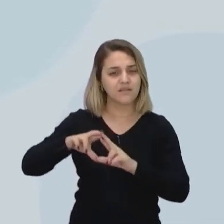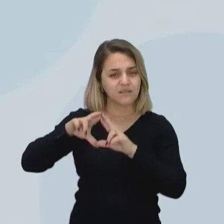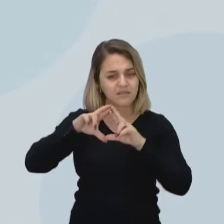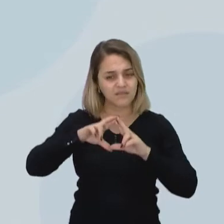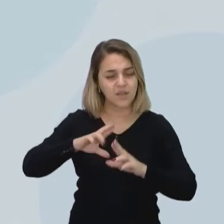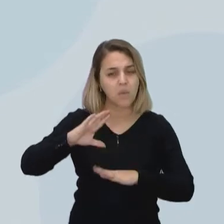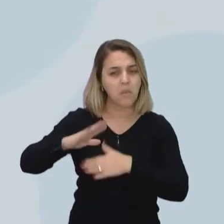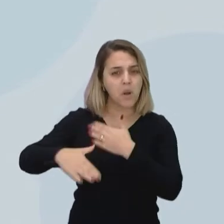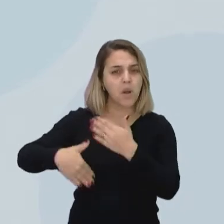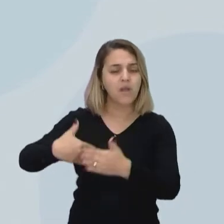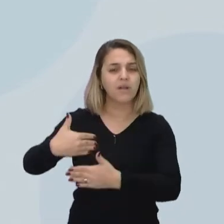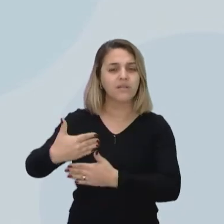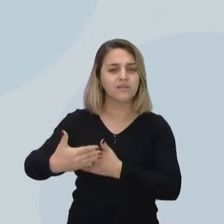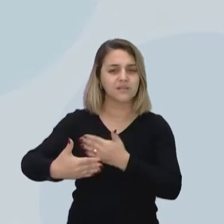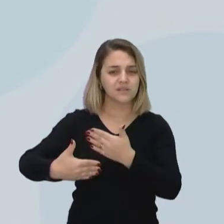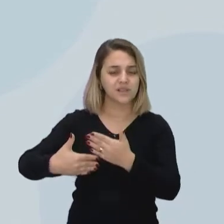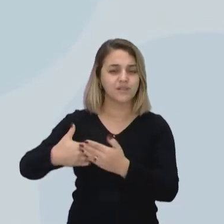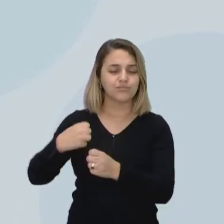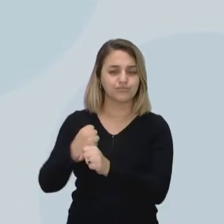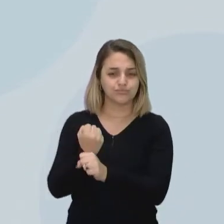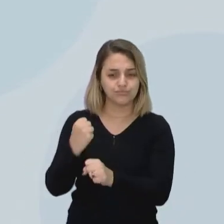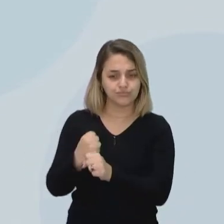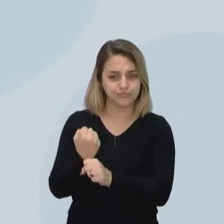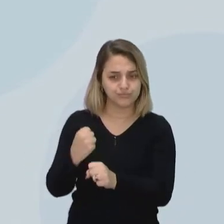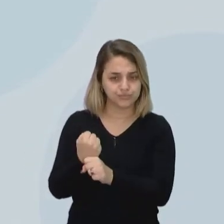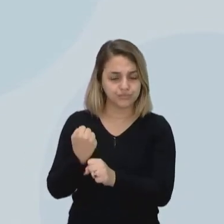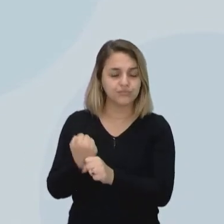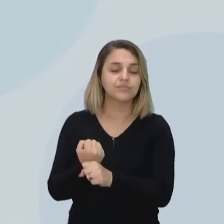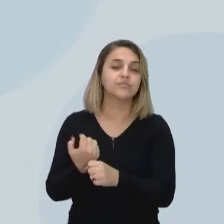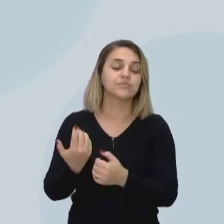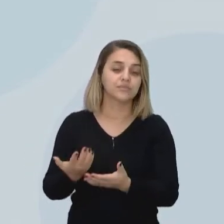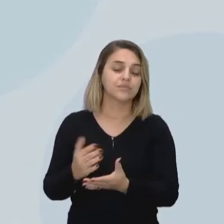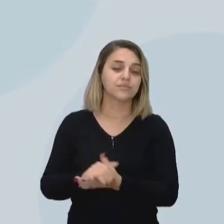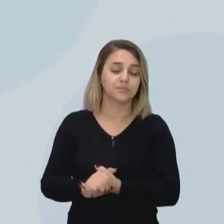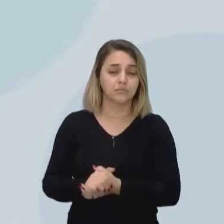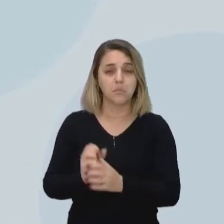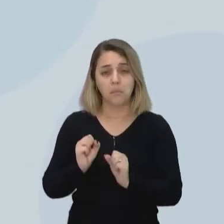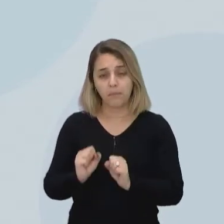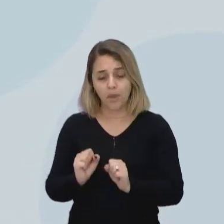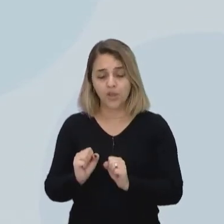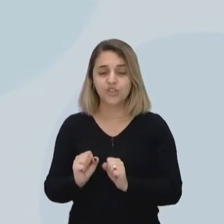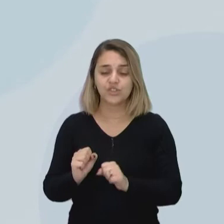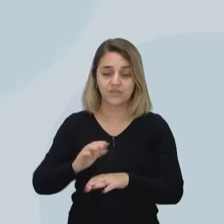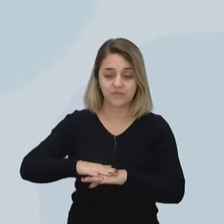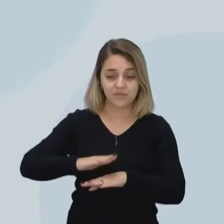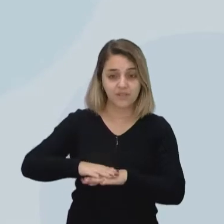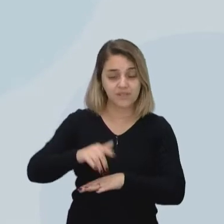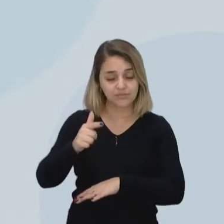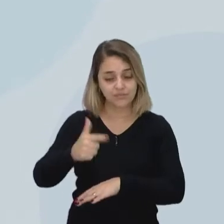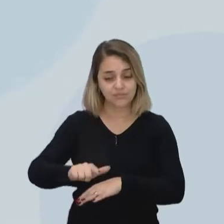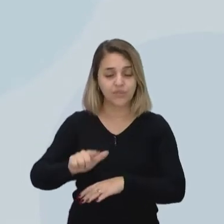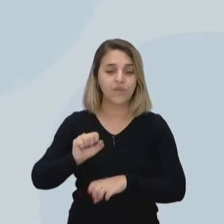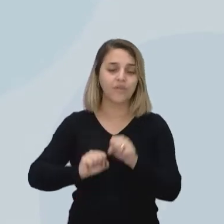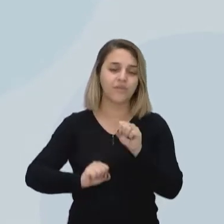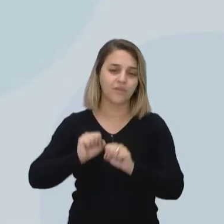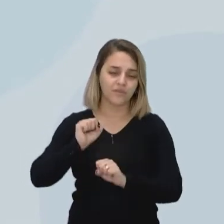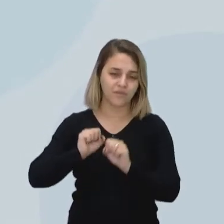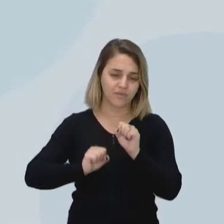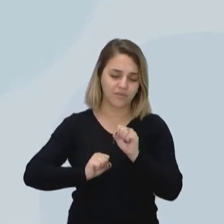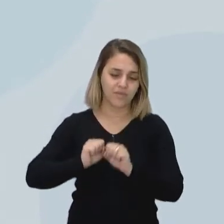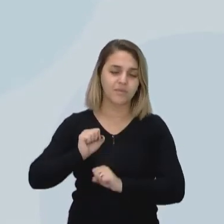trituração, tá? E aí eles podem ser, vamos falar assim, refabricados e